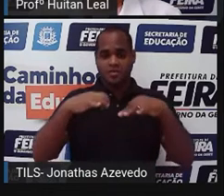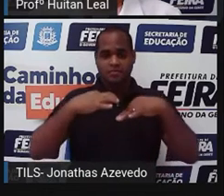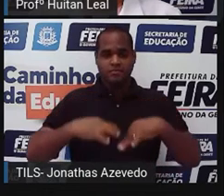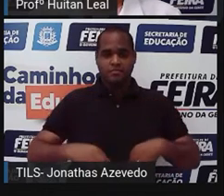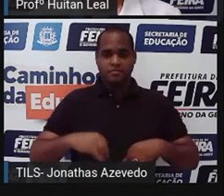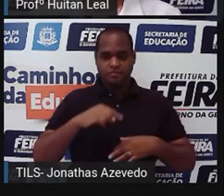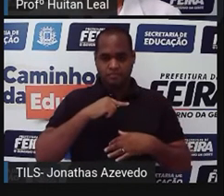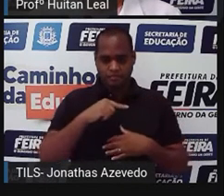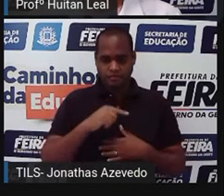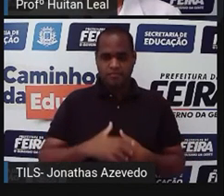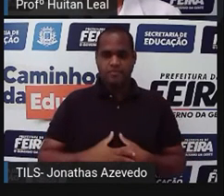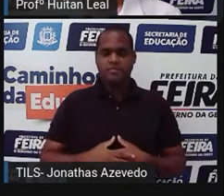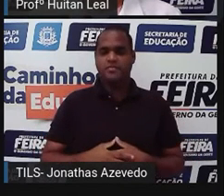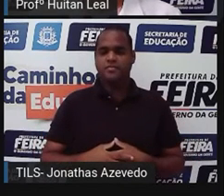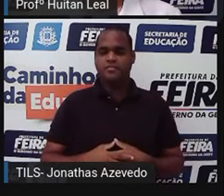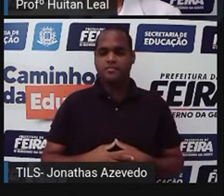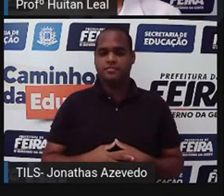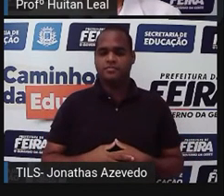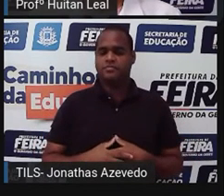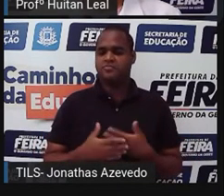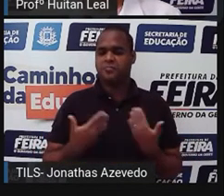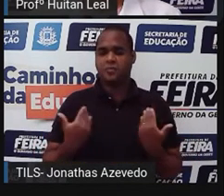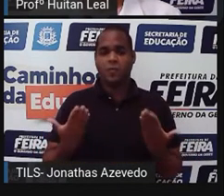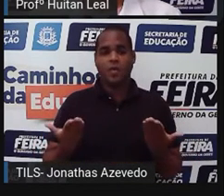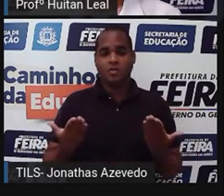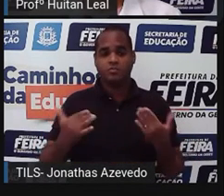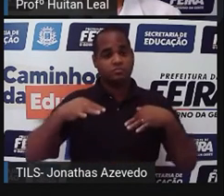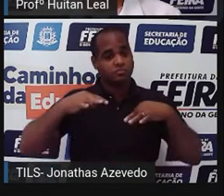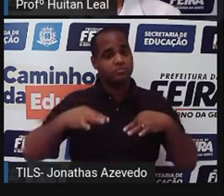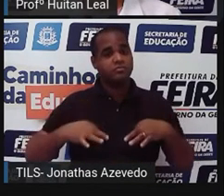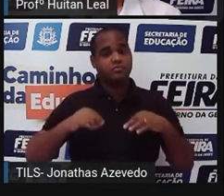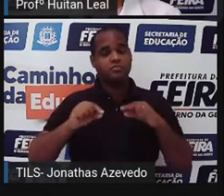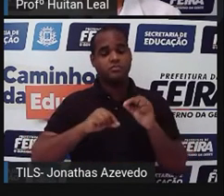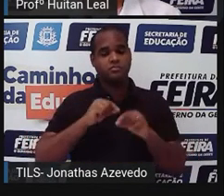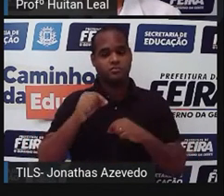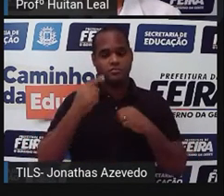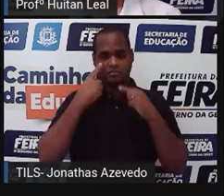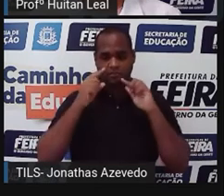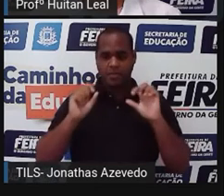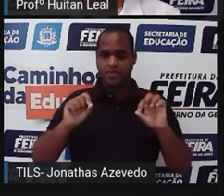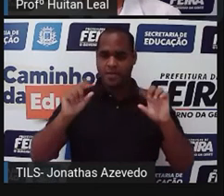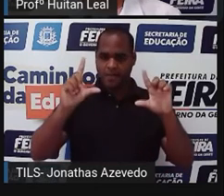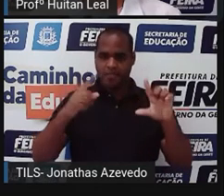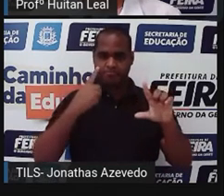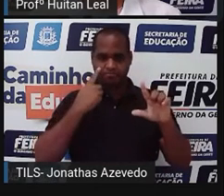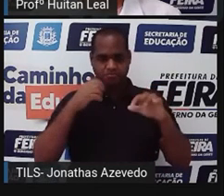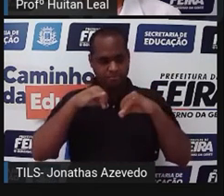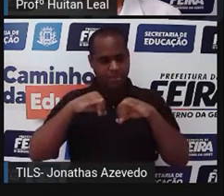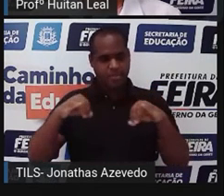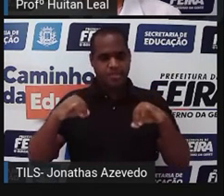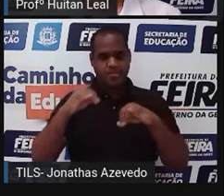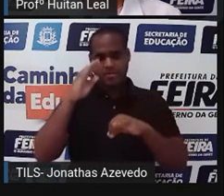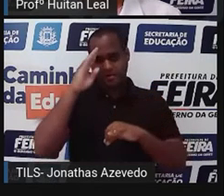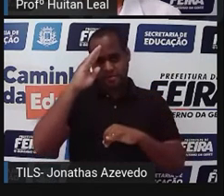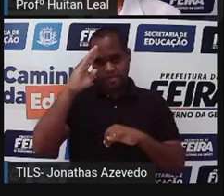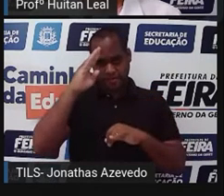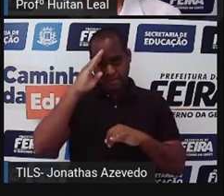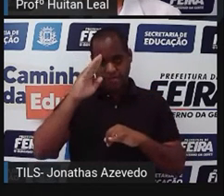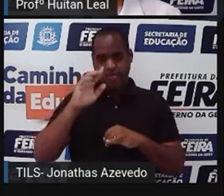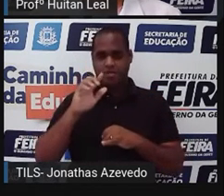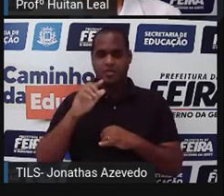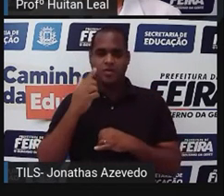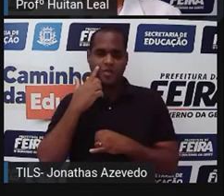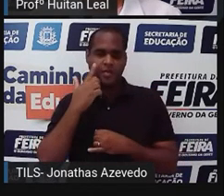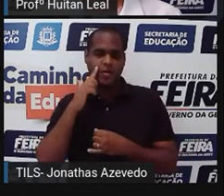estrutural. Qual é esse padrão? Primeiro, a manchete, temos o olho da notícia, o lead e o